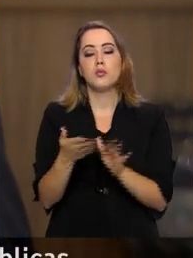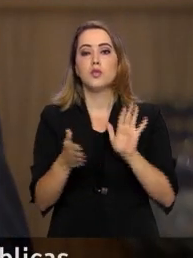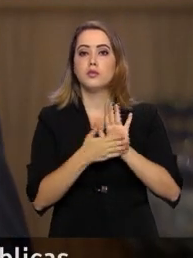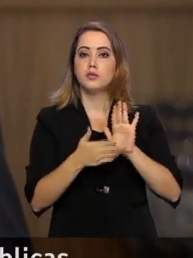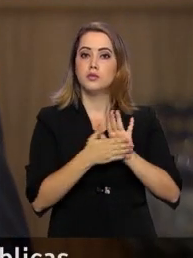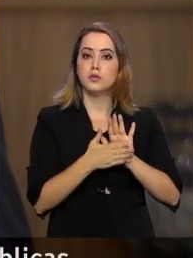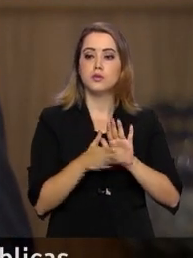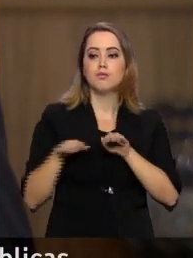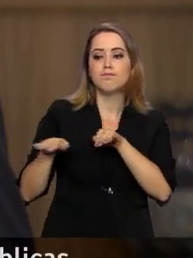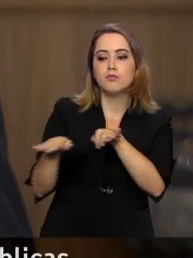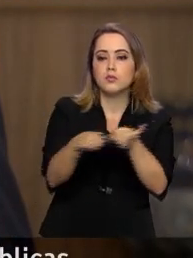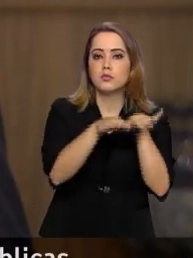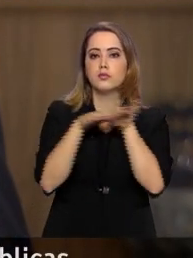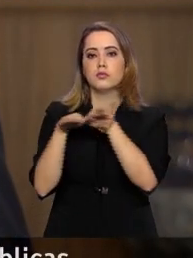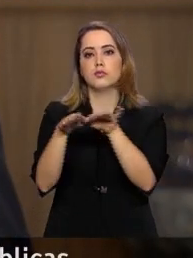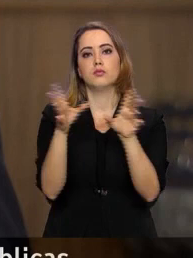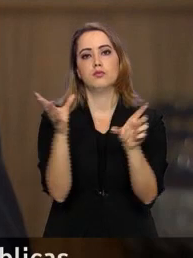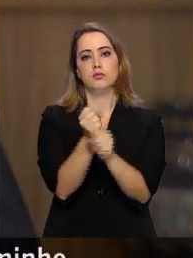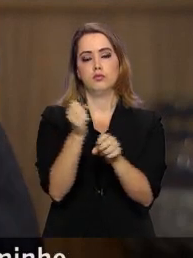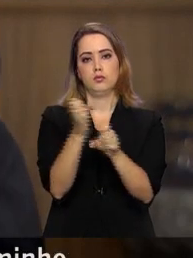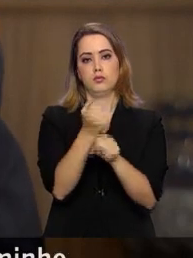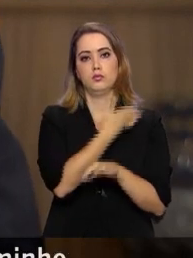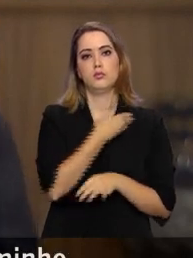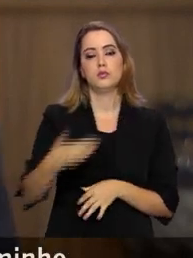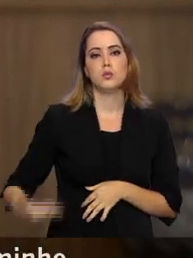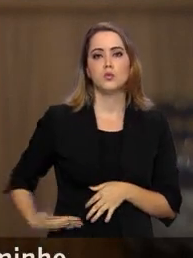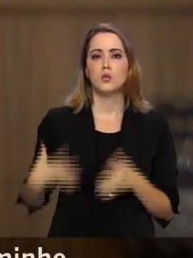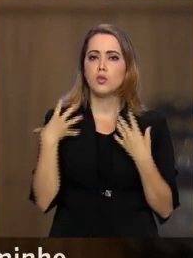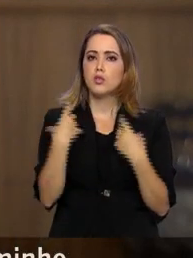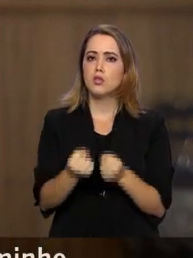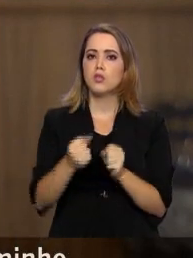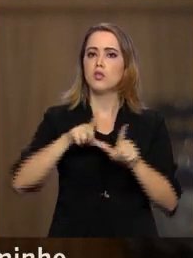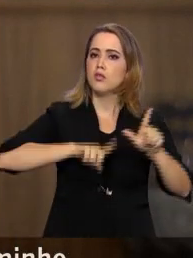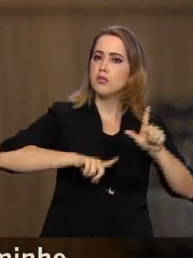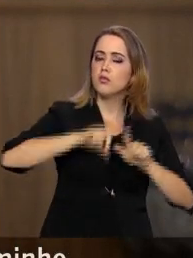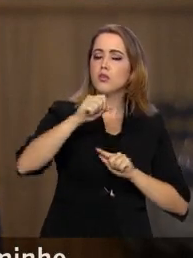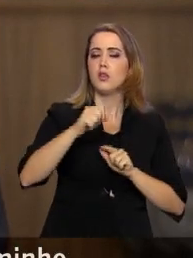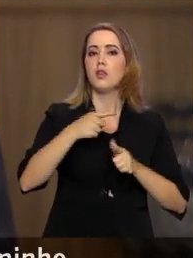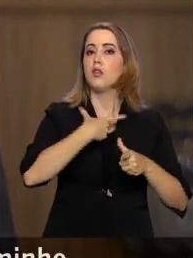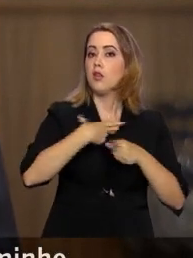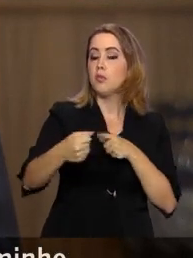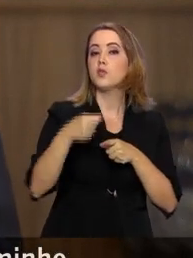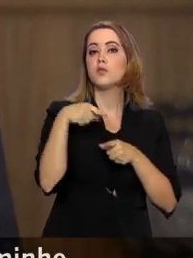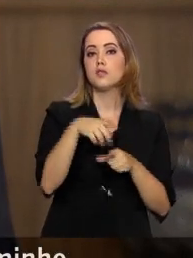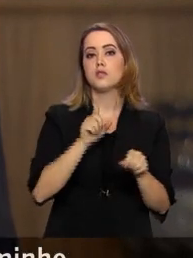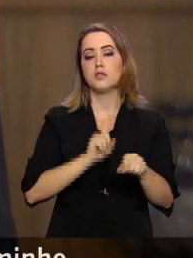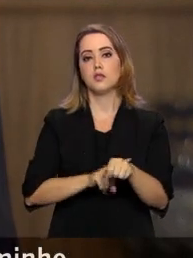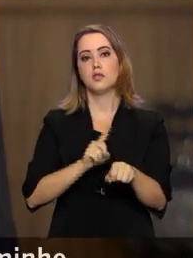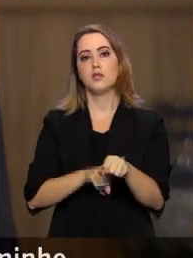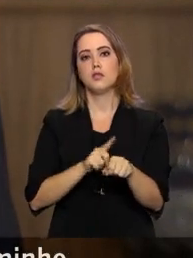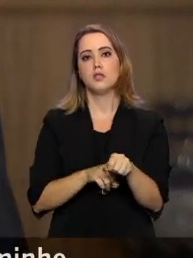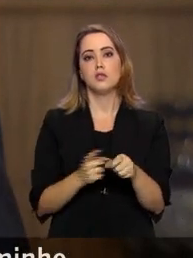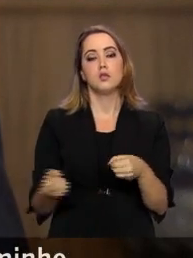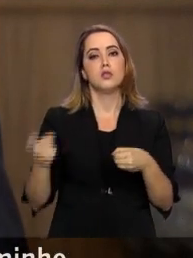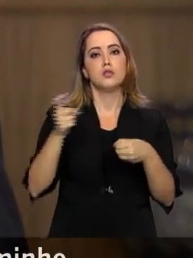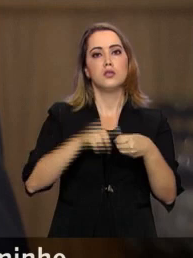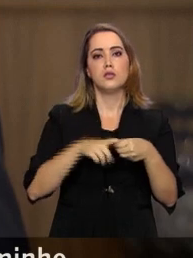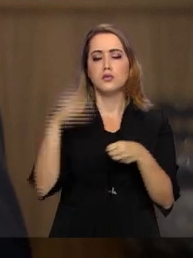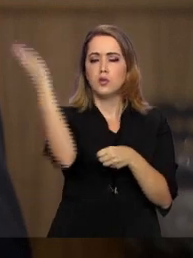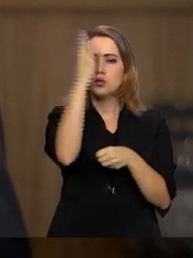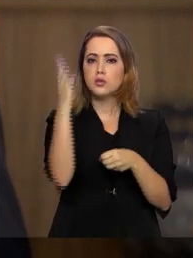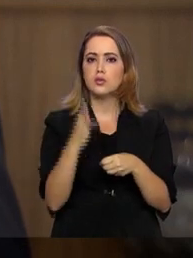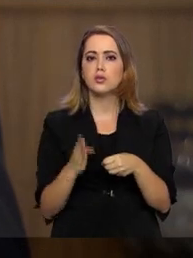que equilibra as contas públicas, vamos superar este momento e recolocar o Brasil no